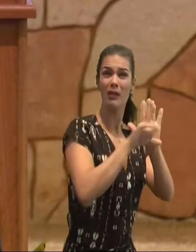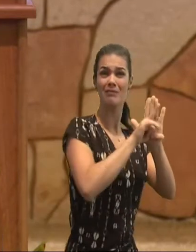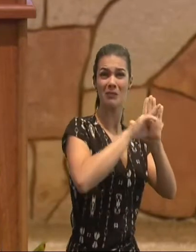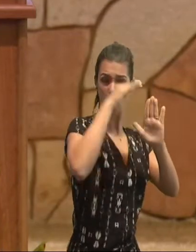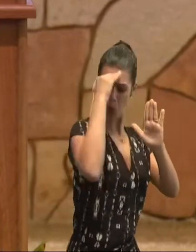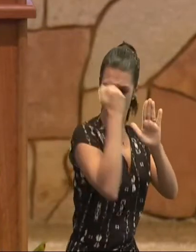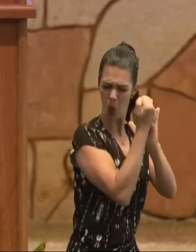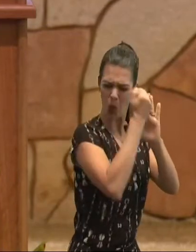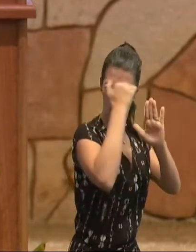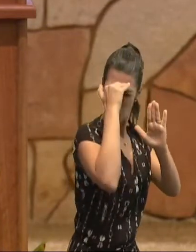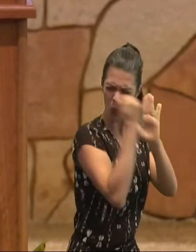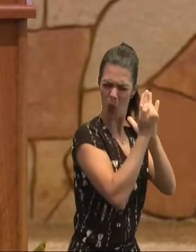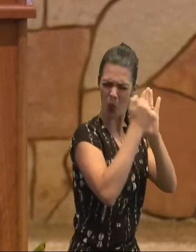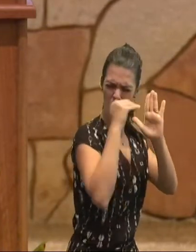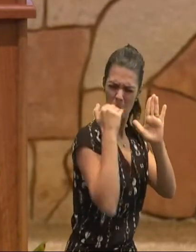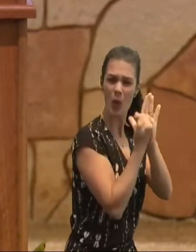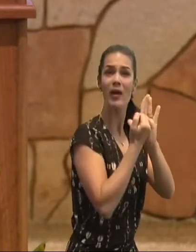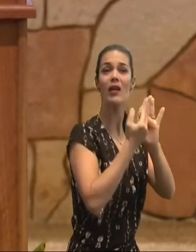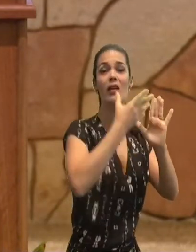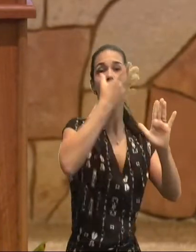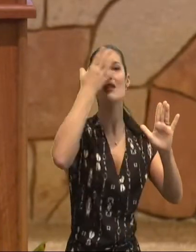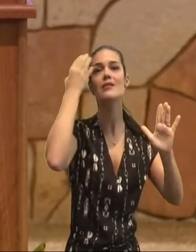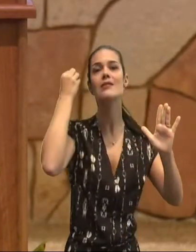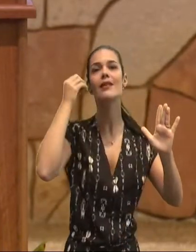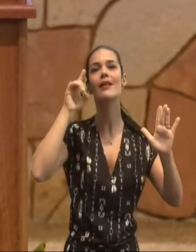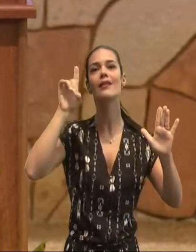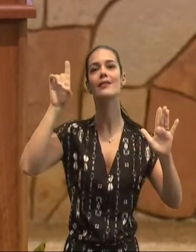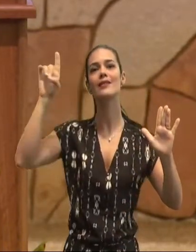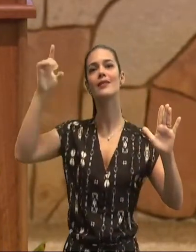ainda, voltar, para a lei,